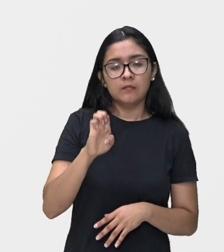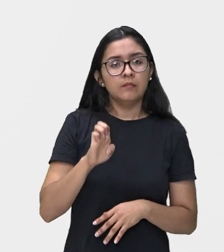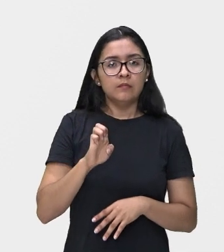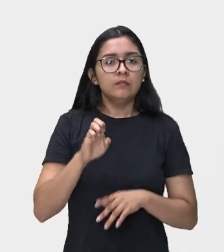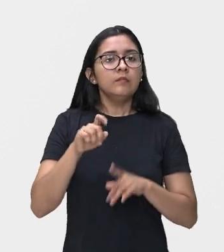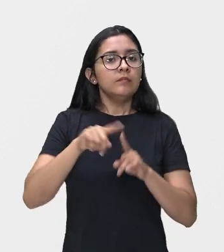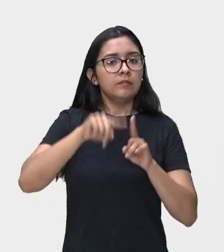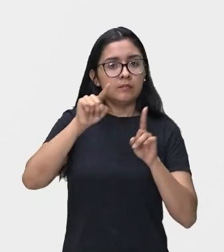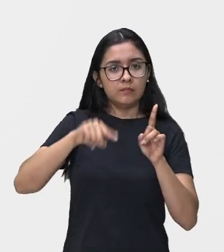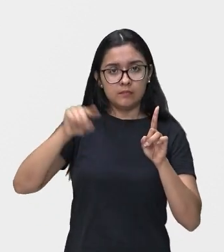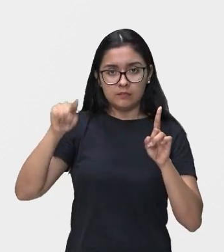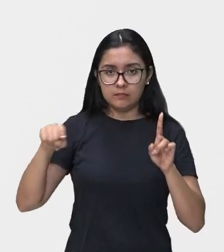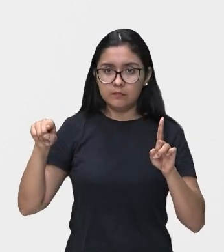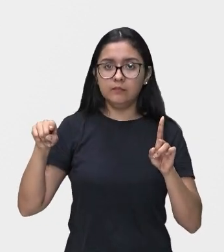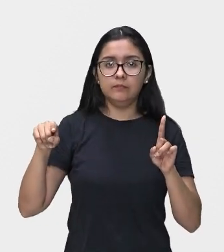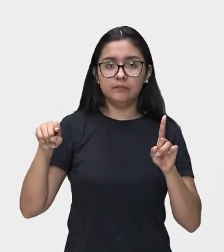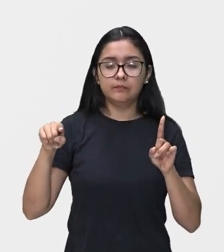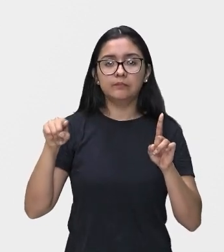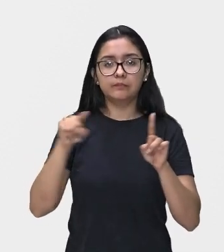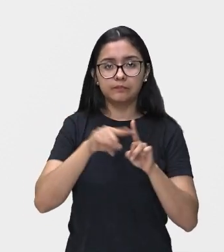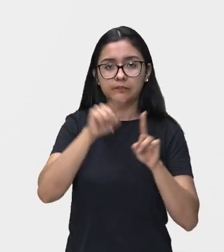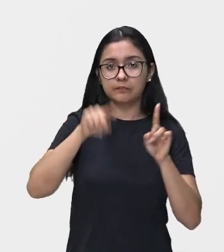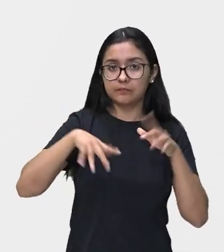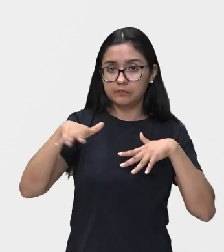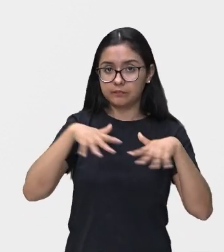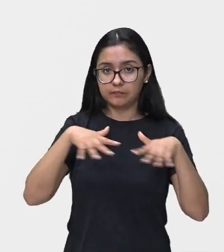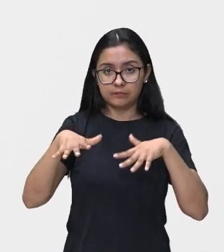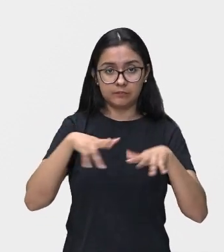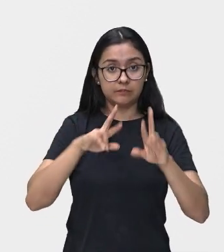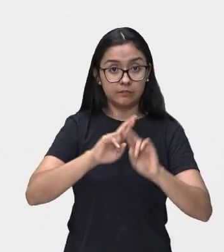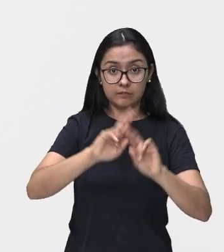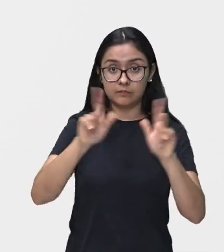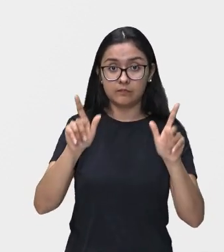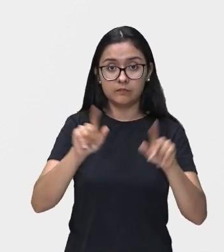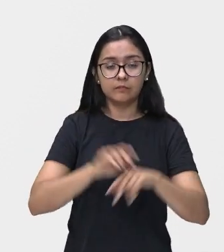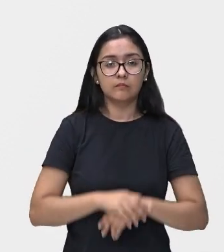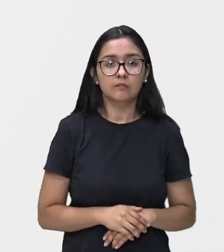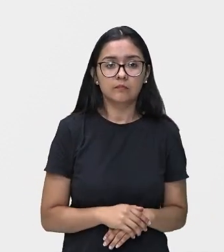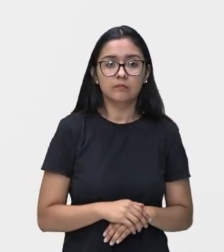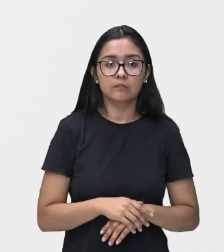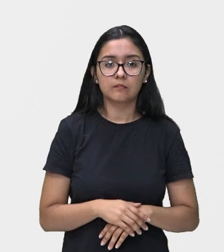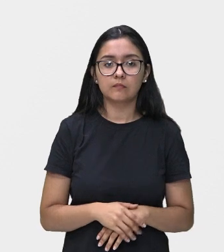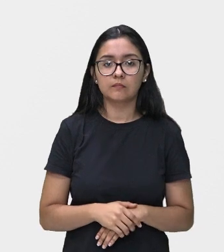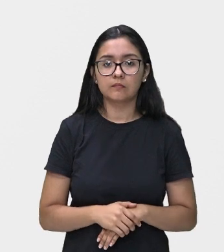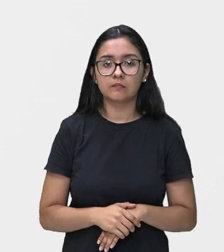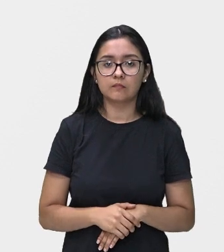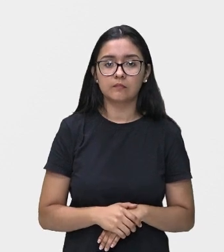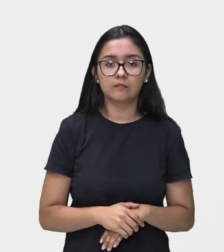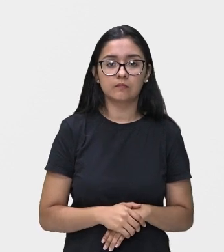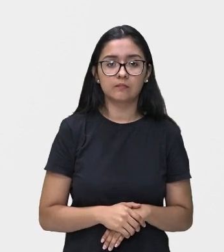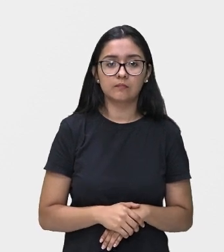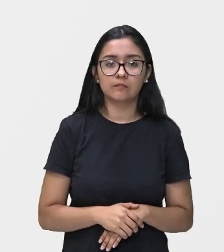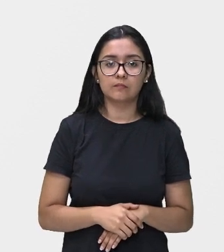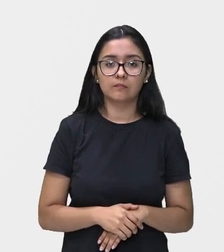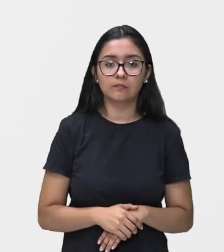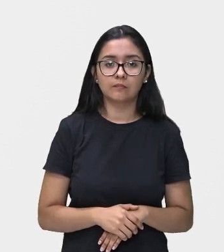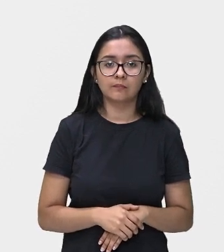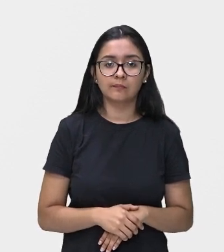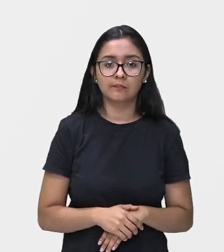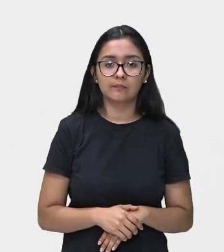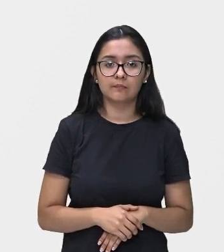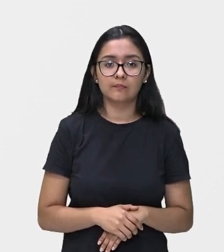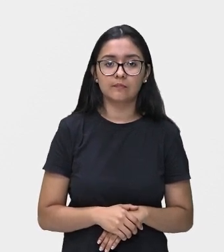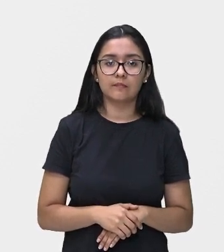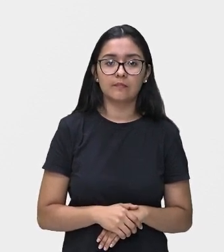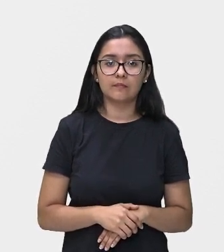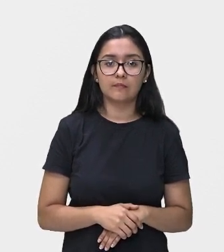vamos dizer assim, a frequência é baixa, ou seja, as ondas são bem altas, seja, são bem lentas,